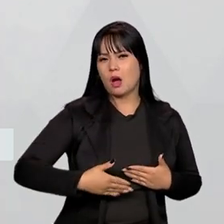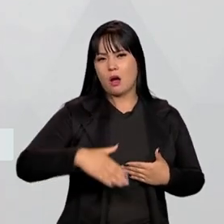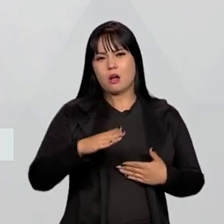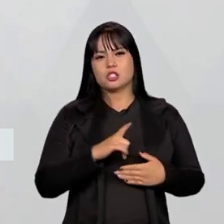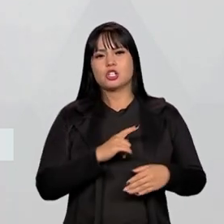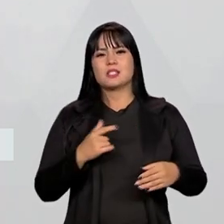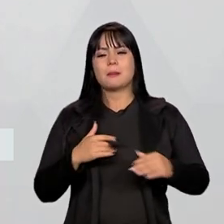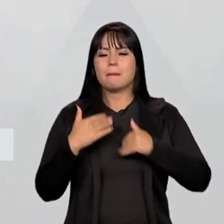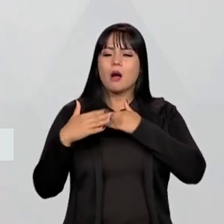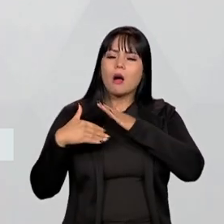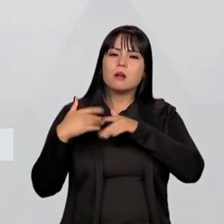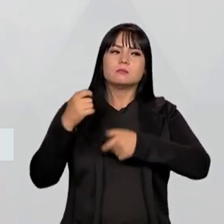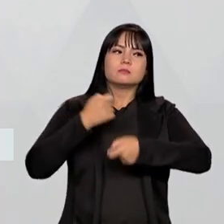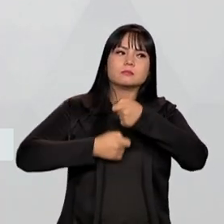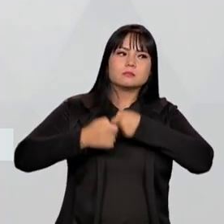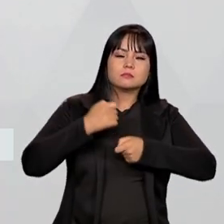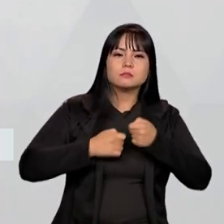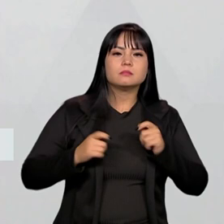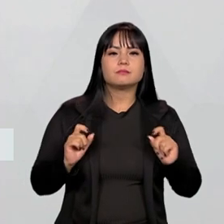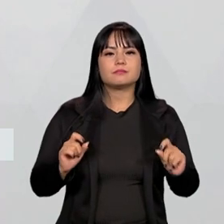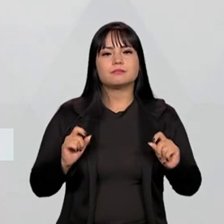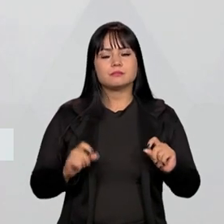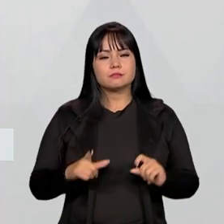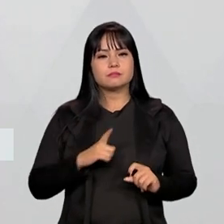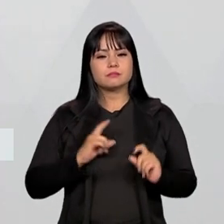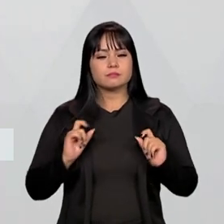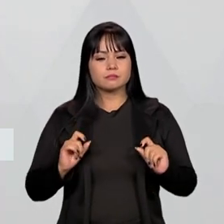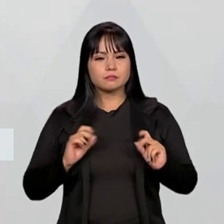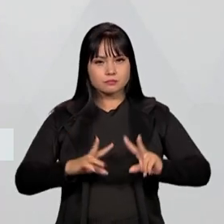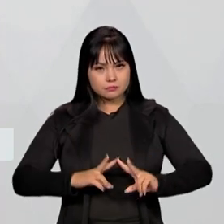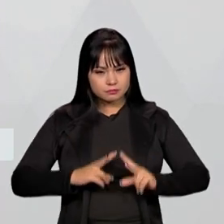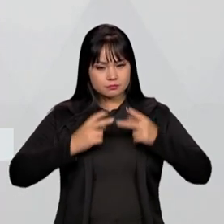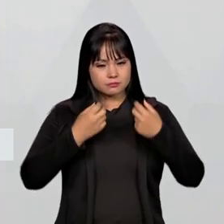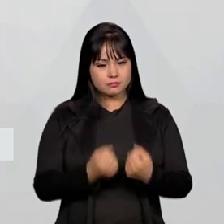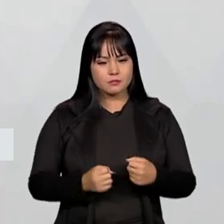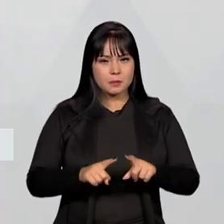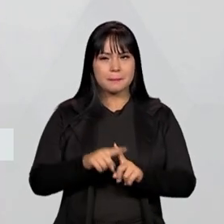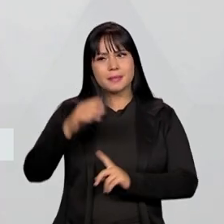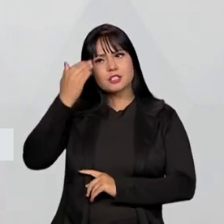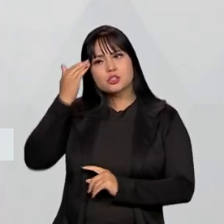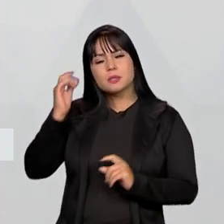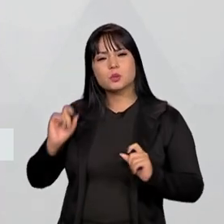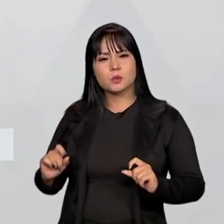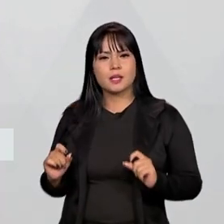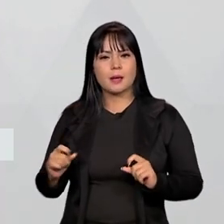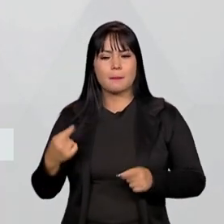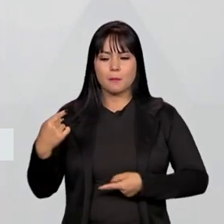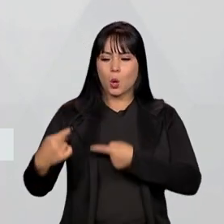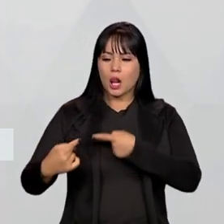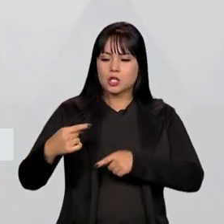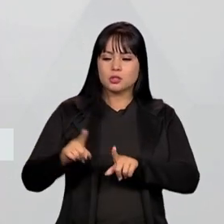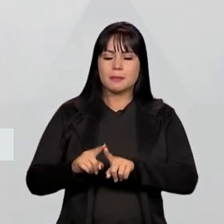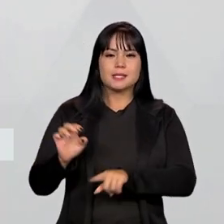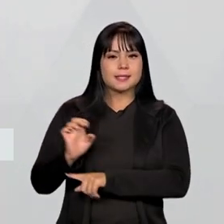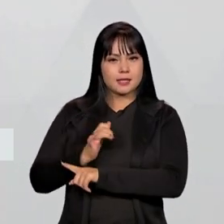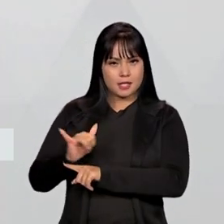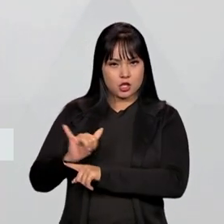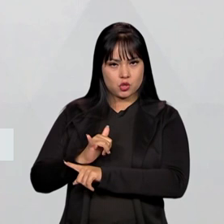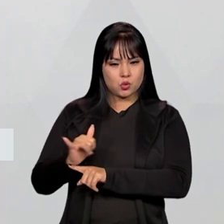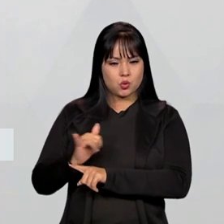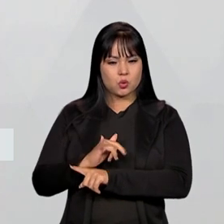esse processo de negociação, houve um esforço e um entendimento político e estratégico,